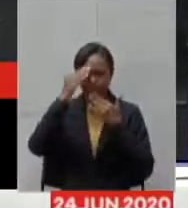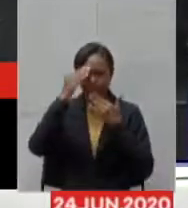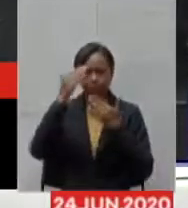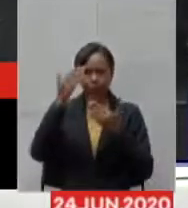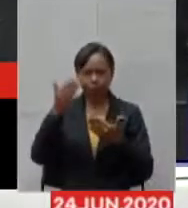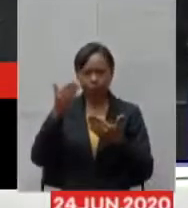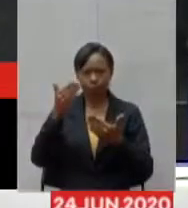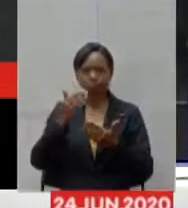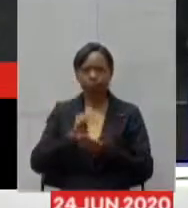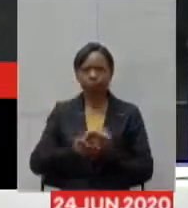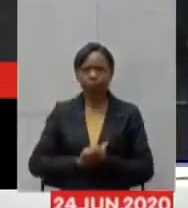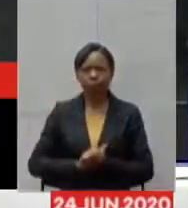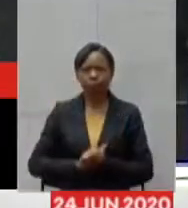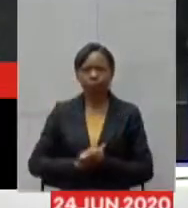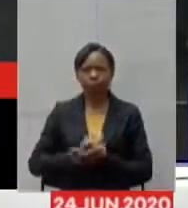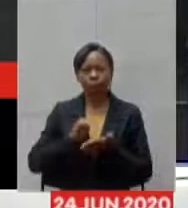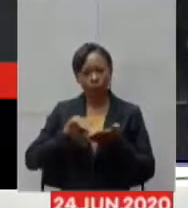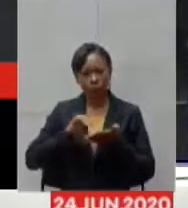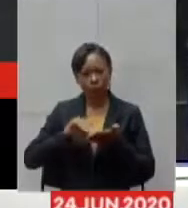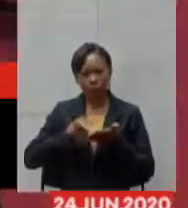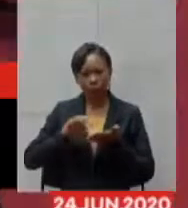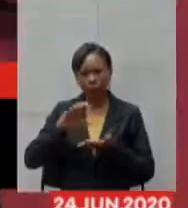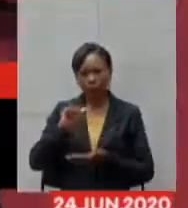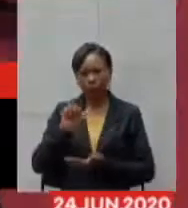Muito obrigado, secretário Carlos Eduardo.